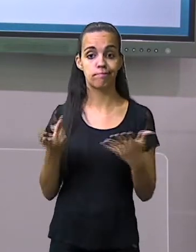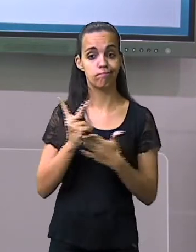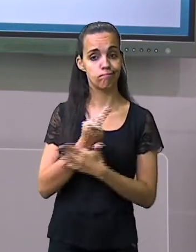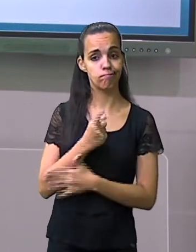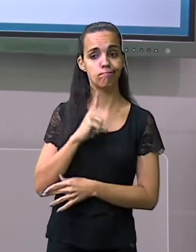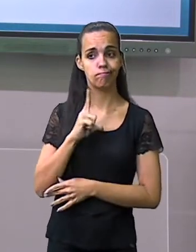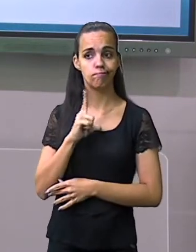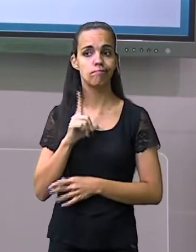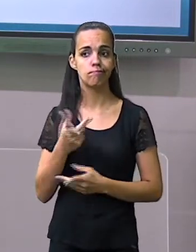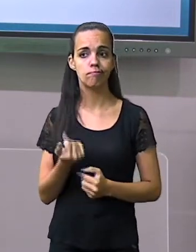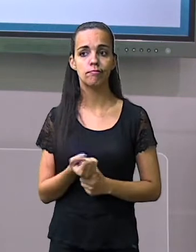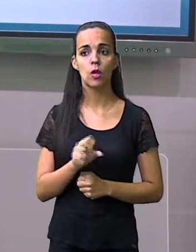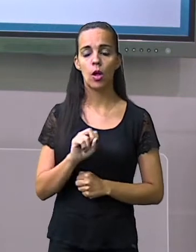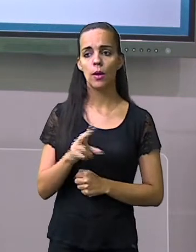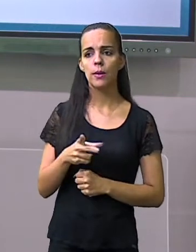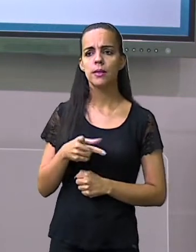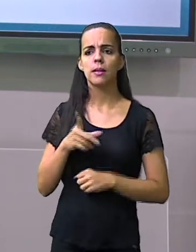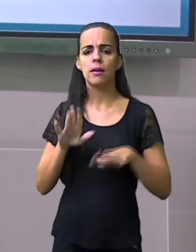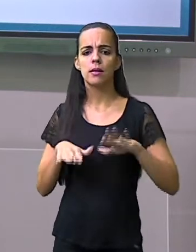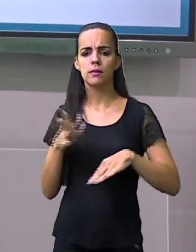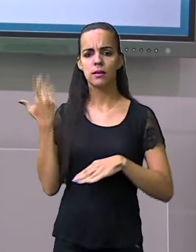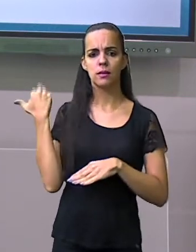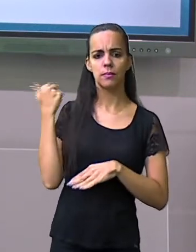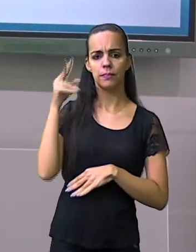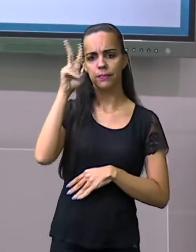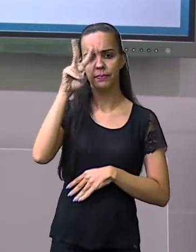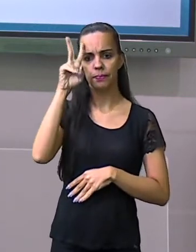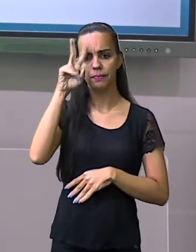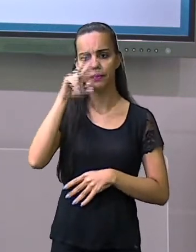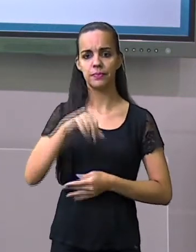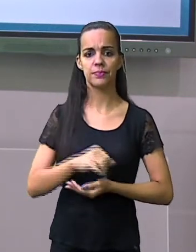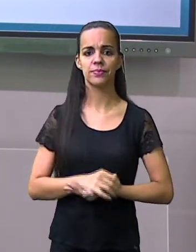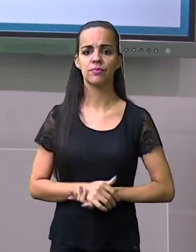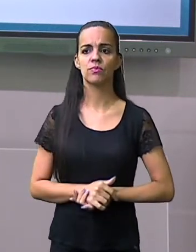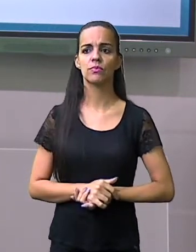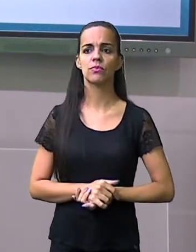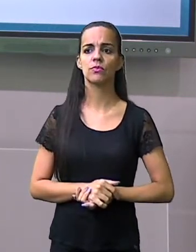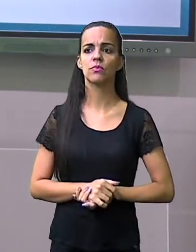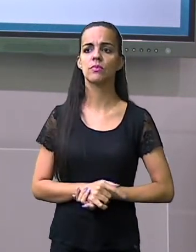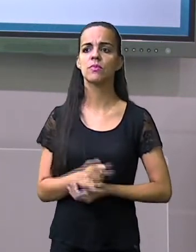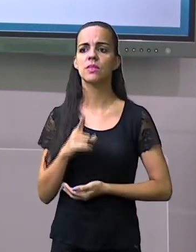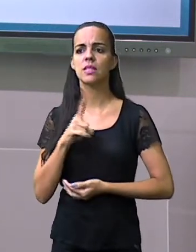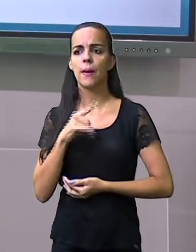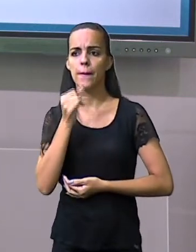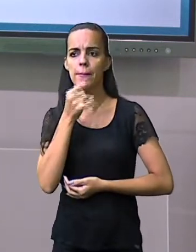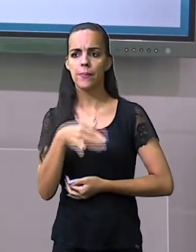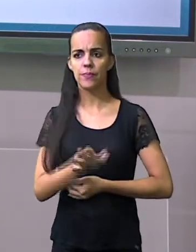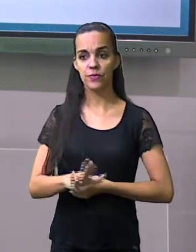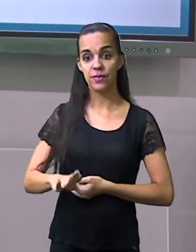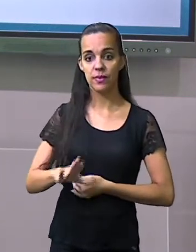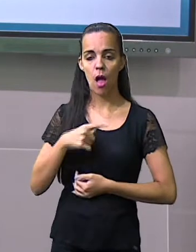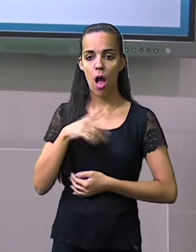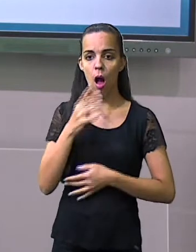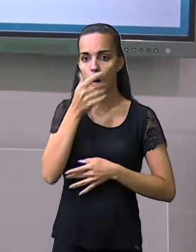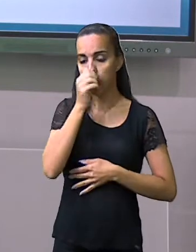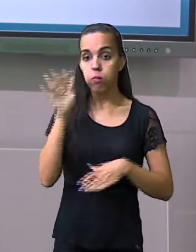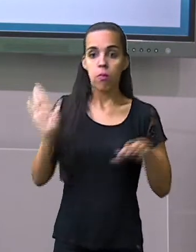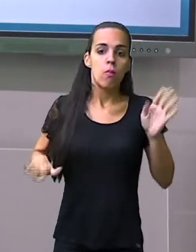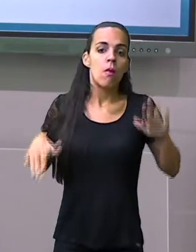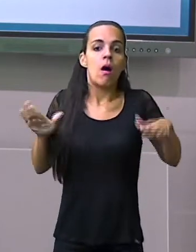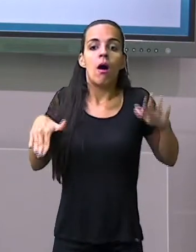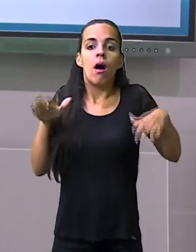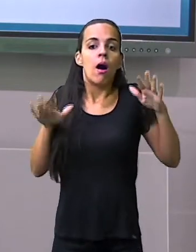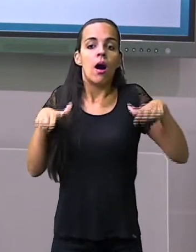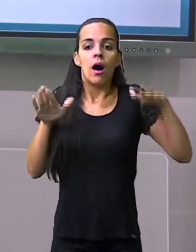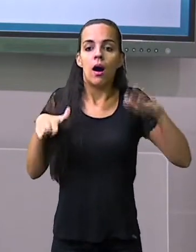pode se afogar. Lembra que nós falamos aí que a criança, ela pode, no caso, se afogar com menos de um